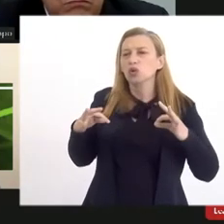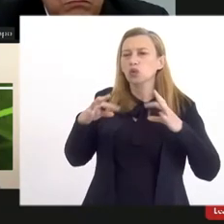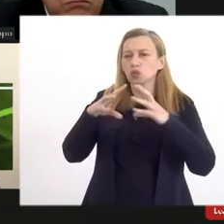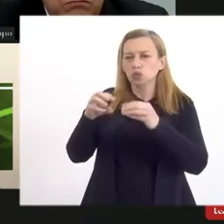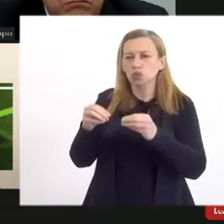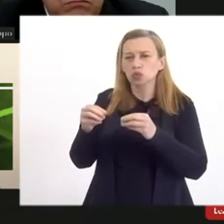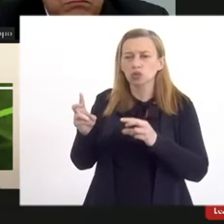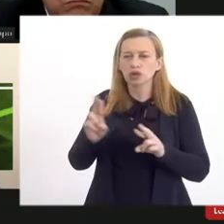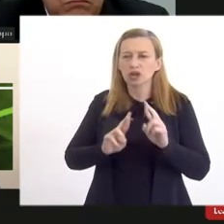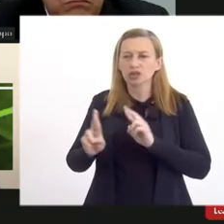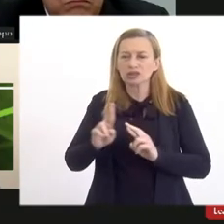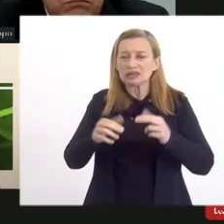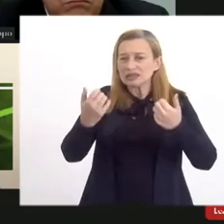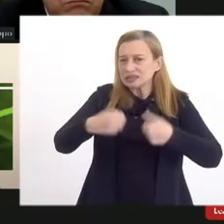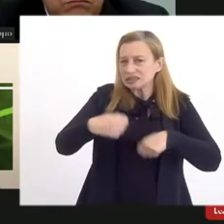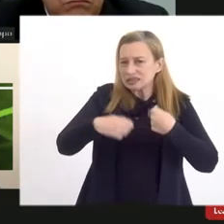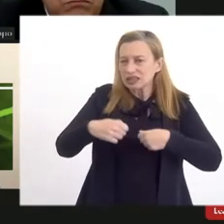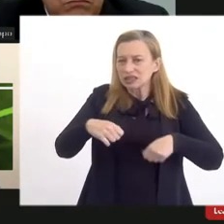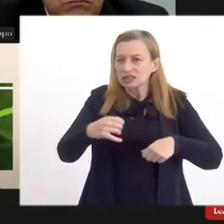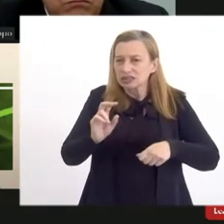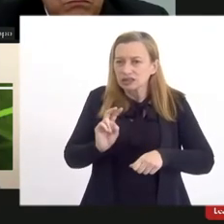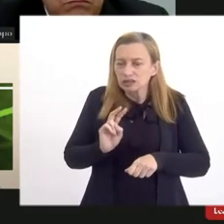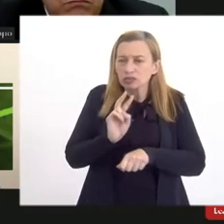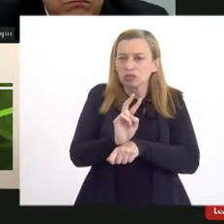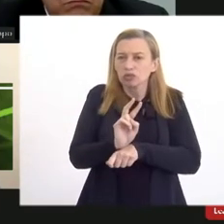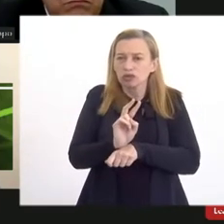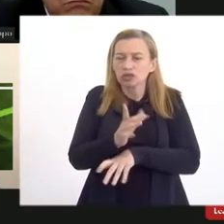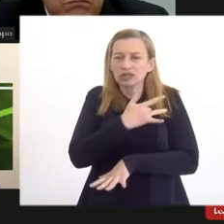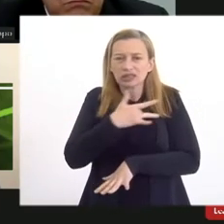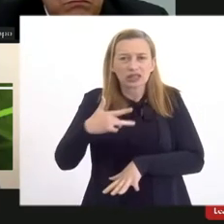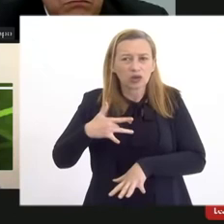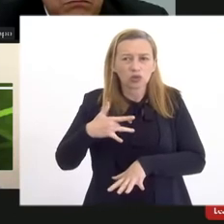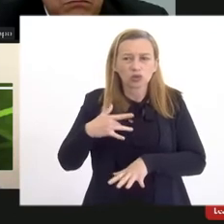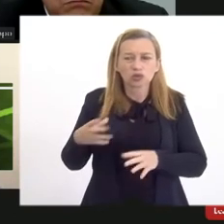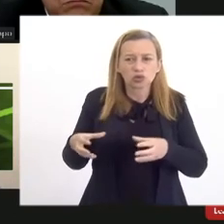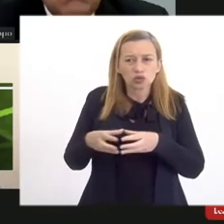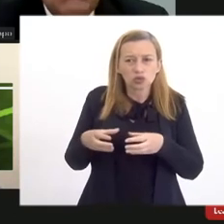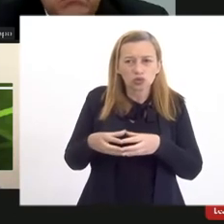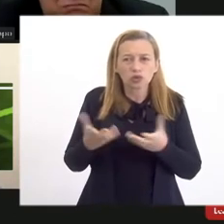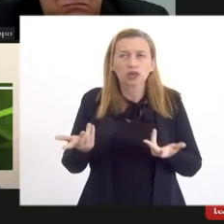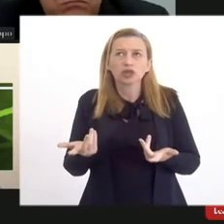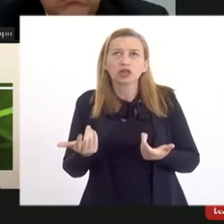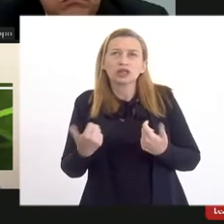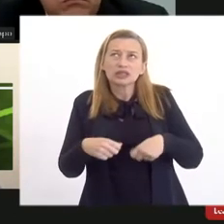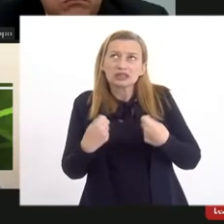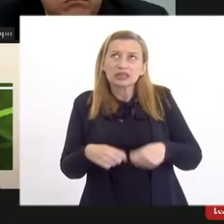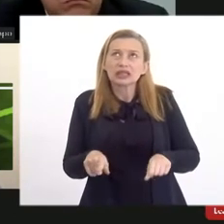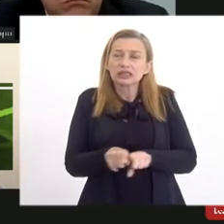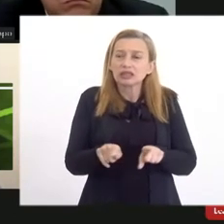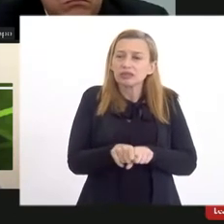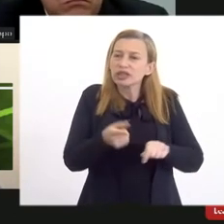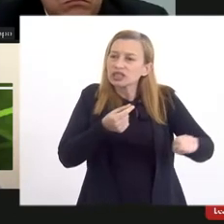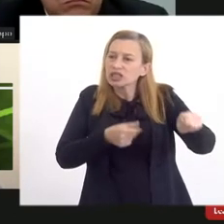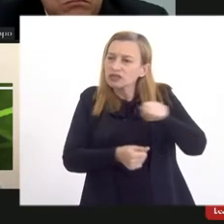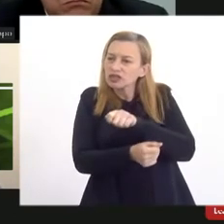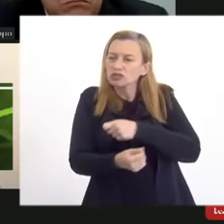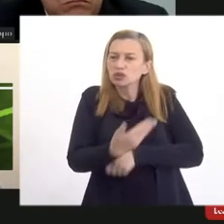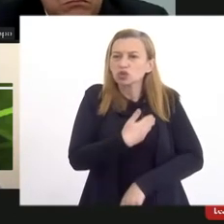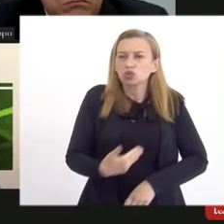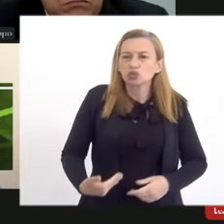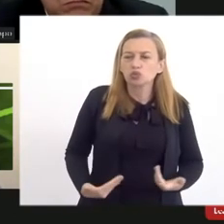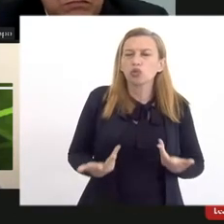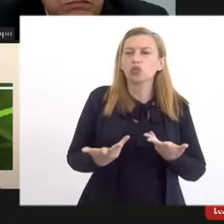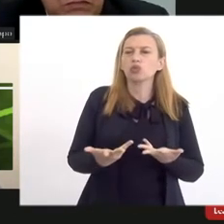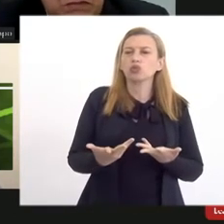refere a necessidade de proteção da saúde coletiva a necessidade portanto de investimentos públicos